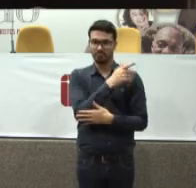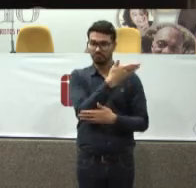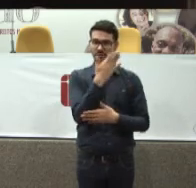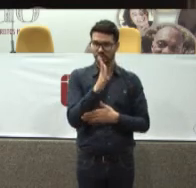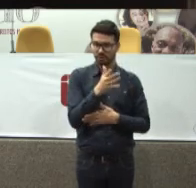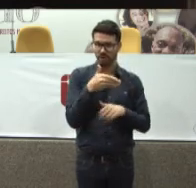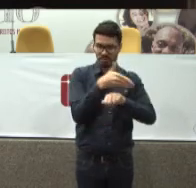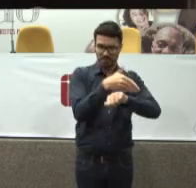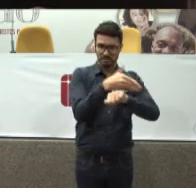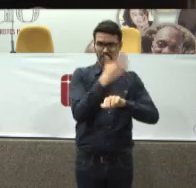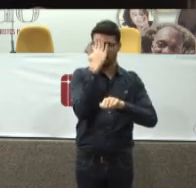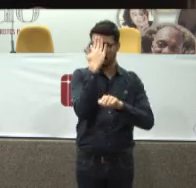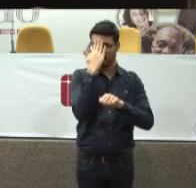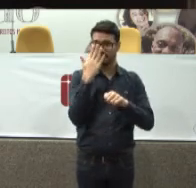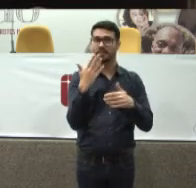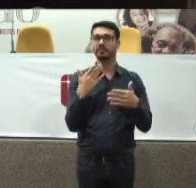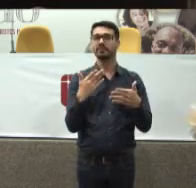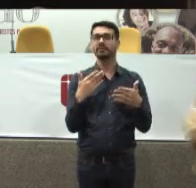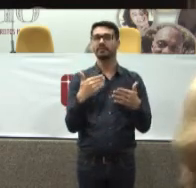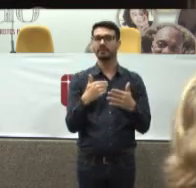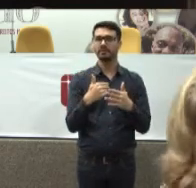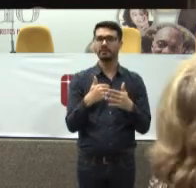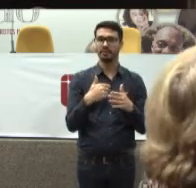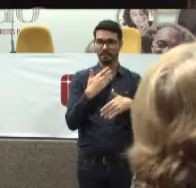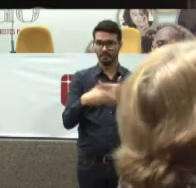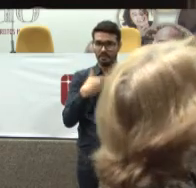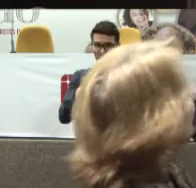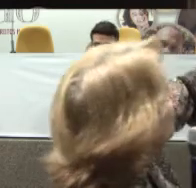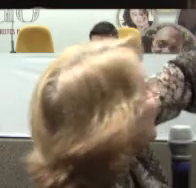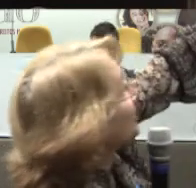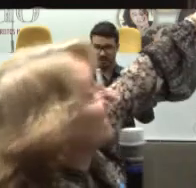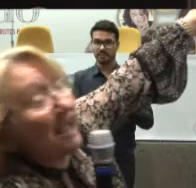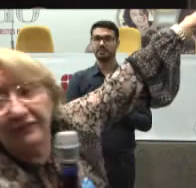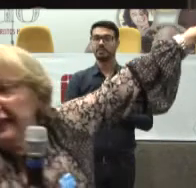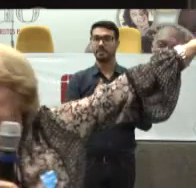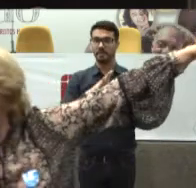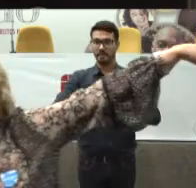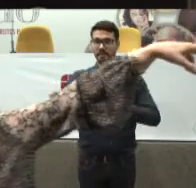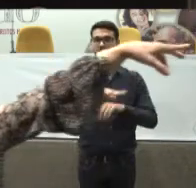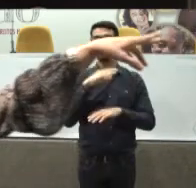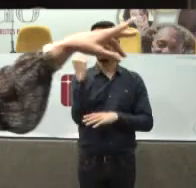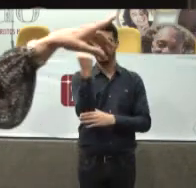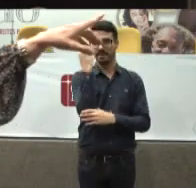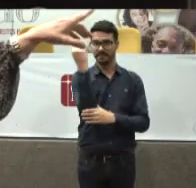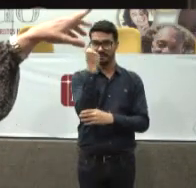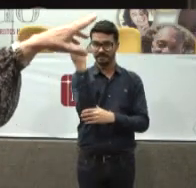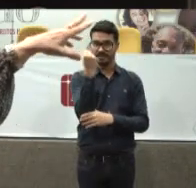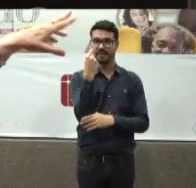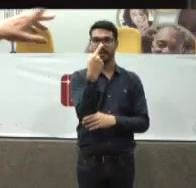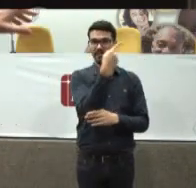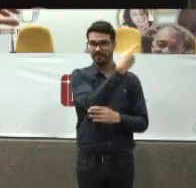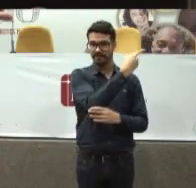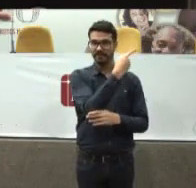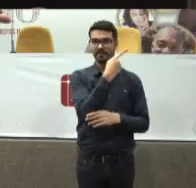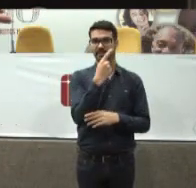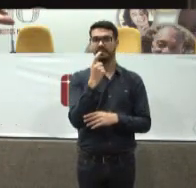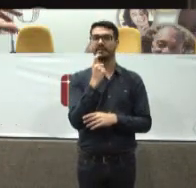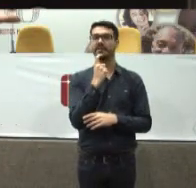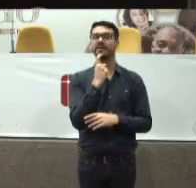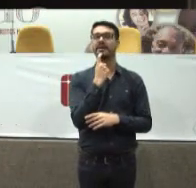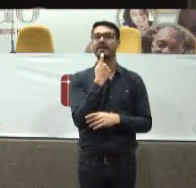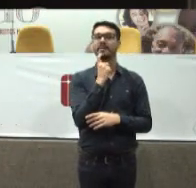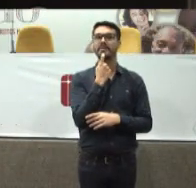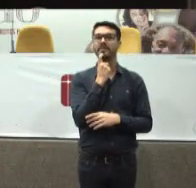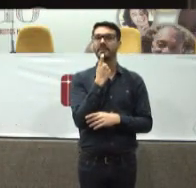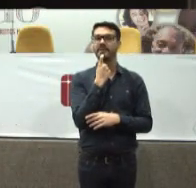está participando Ativamente Desse processo E o mais grave Esse veio De Campinas Uma